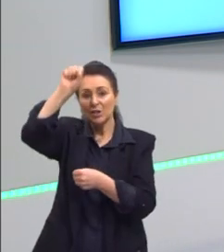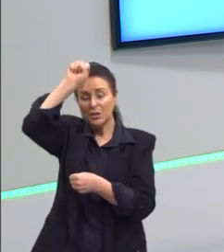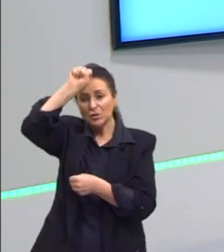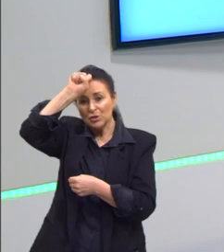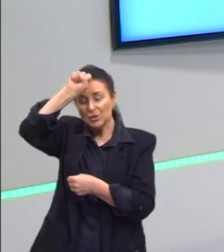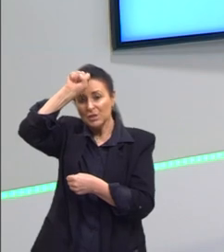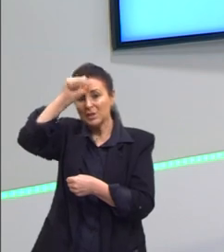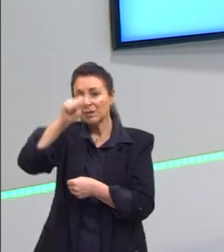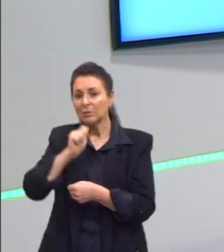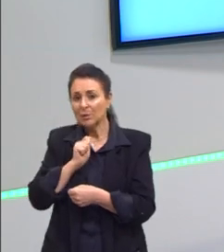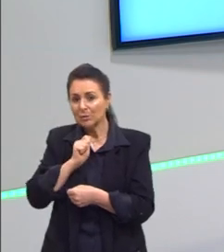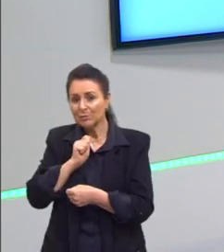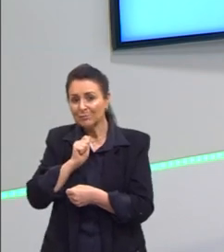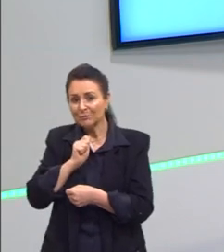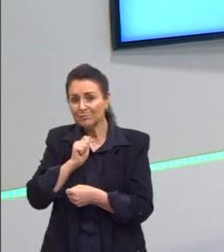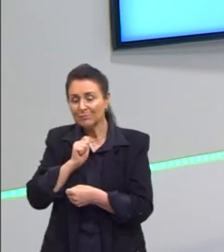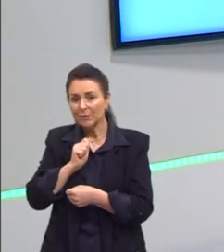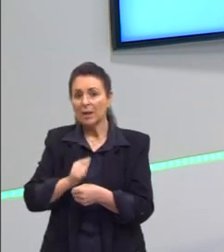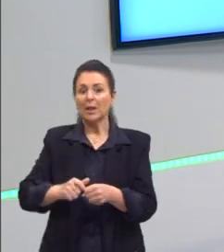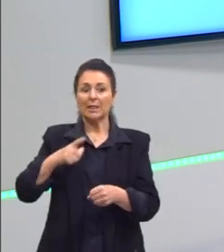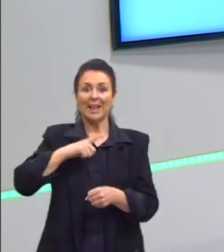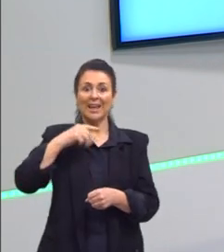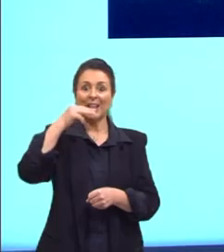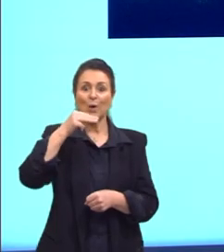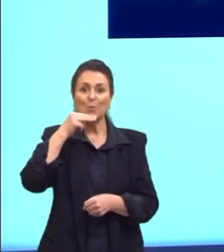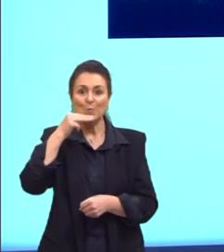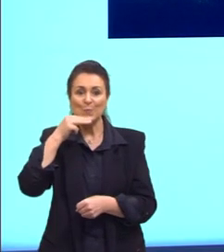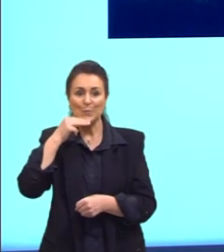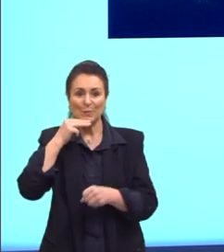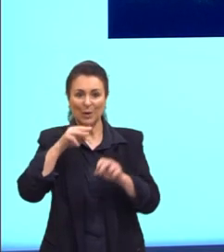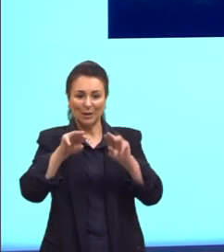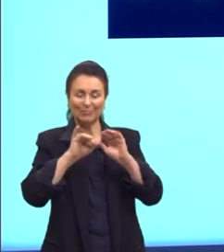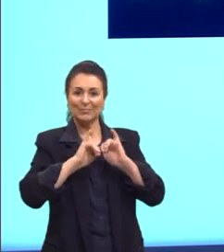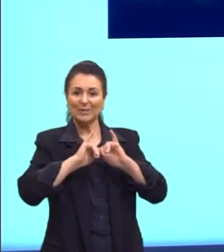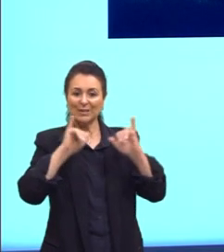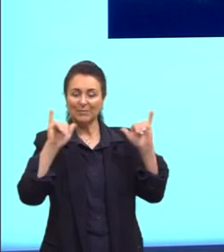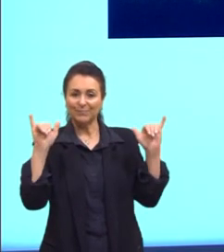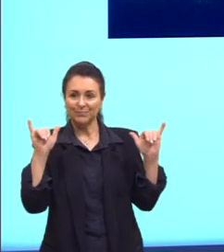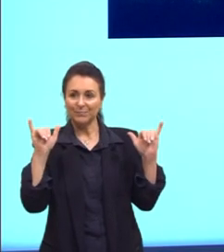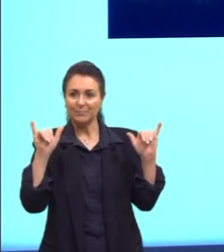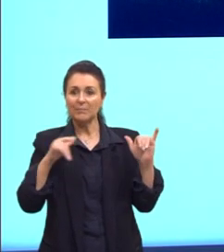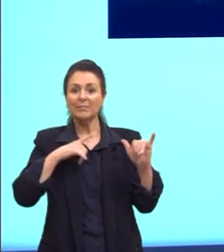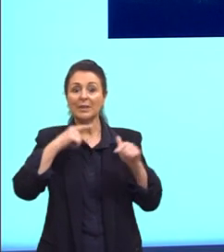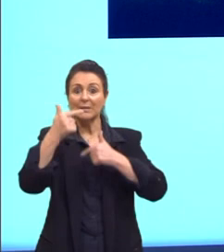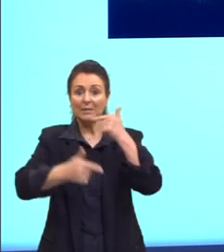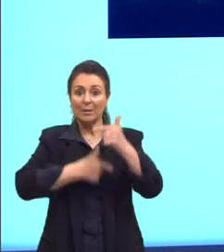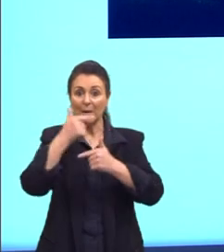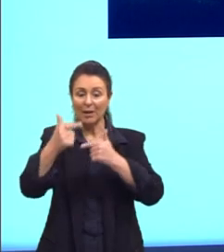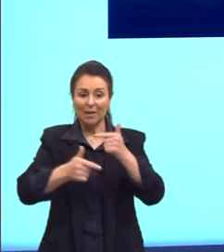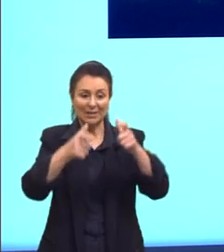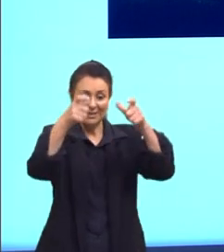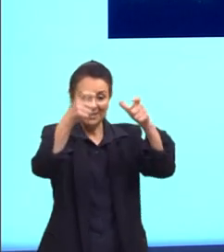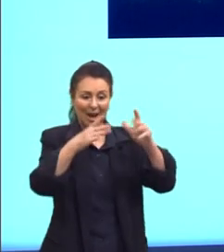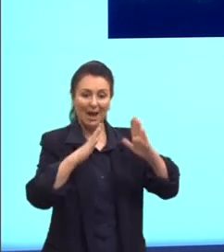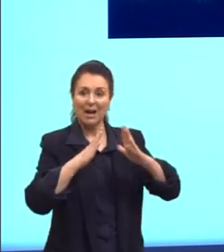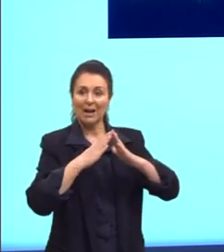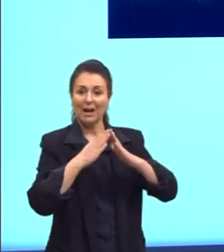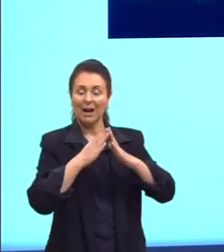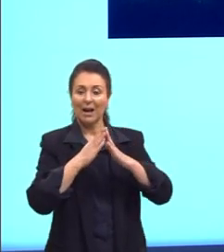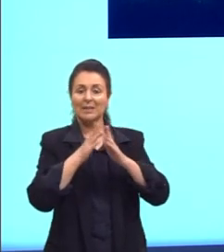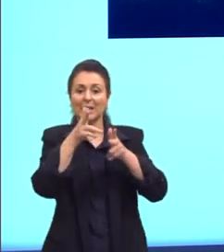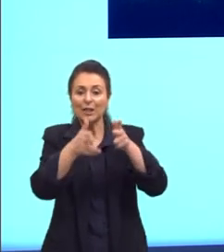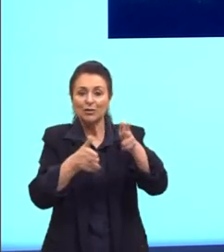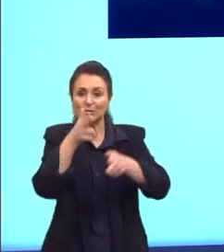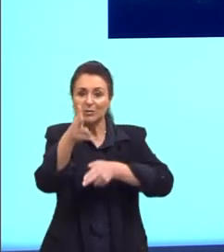ainda tem o memorial coluna Prestes, e o Prestes trabalhava nessa estação de trem, então, nessa estação ferroviária,